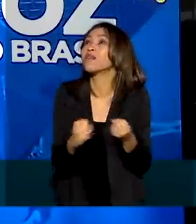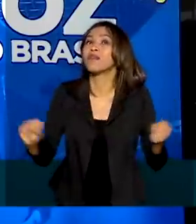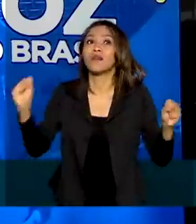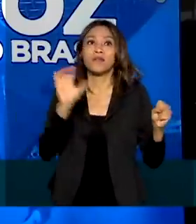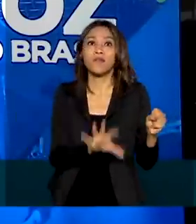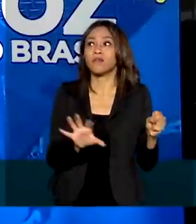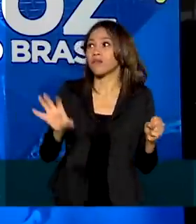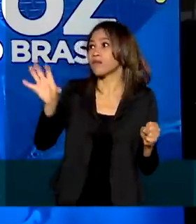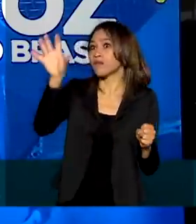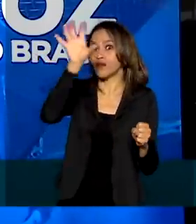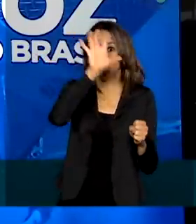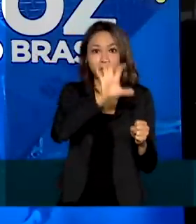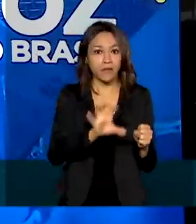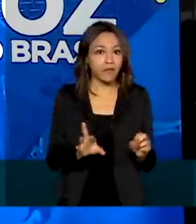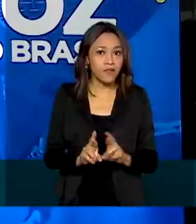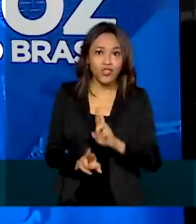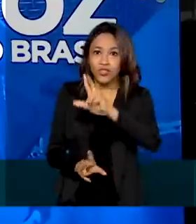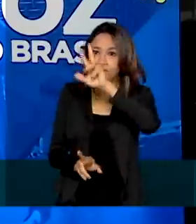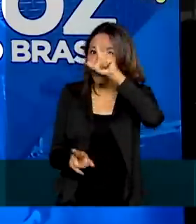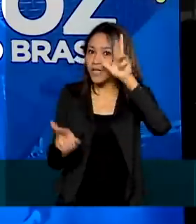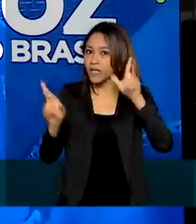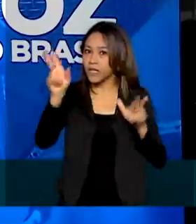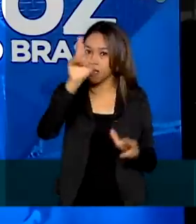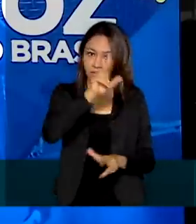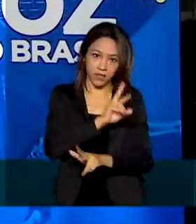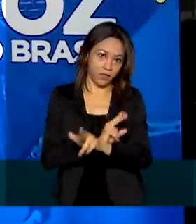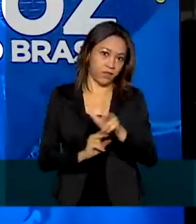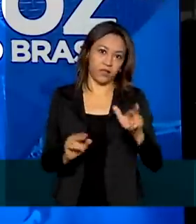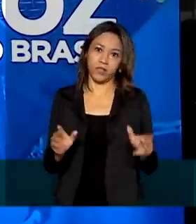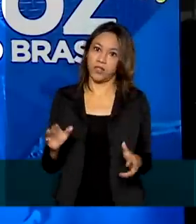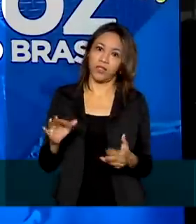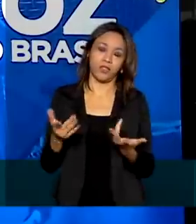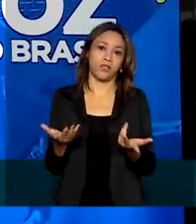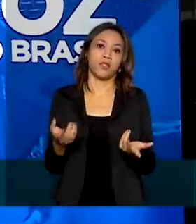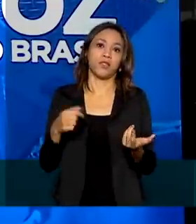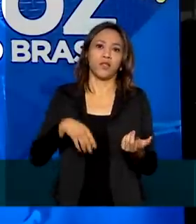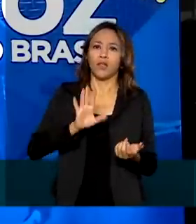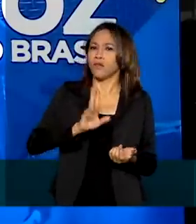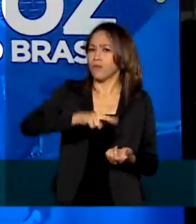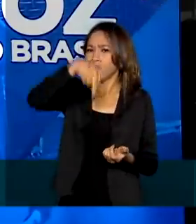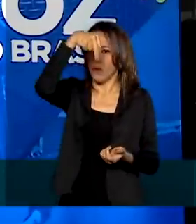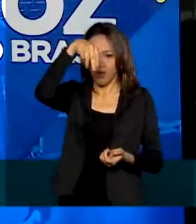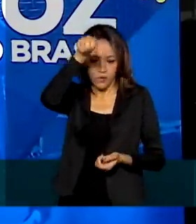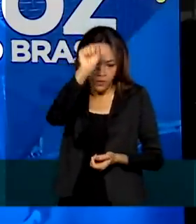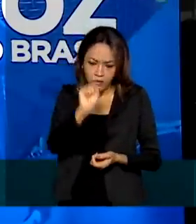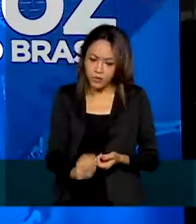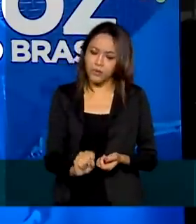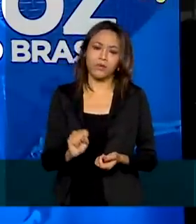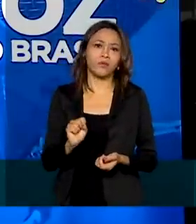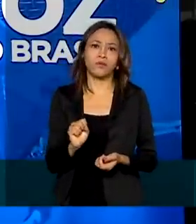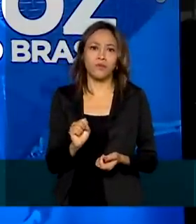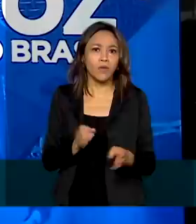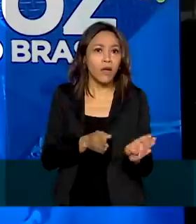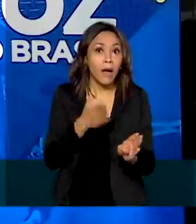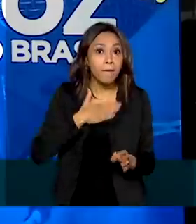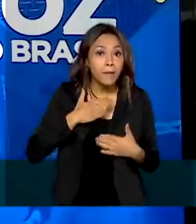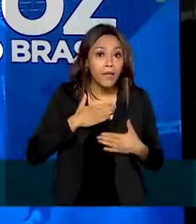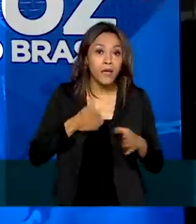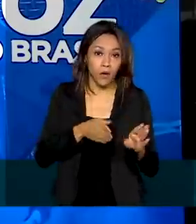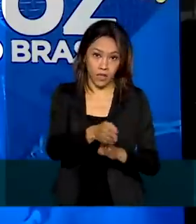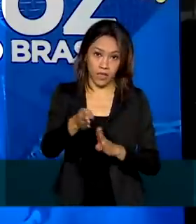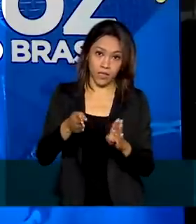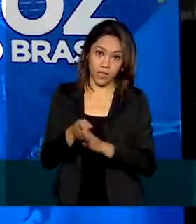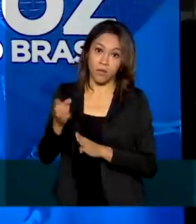nas condições sanitárias no norte e do sul. E a minha orientação é que